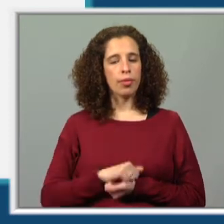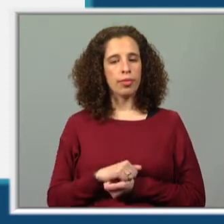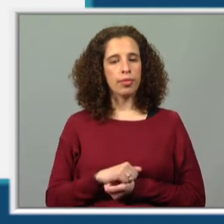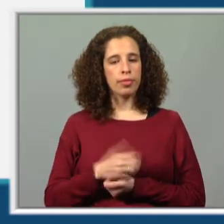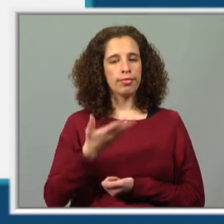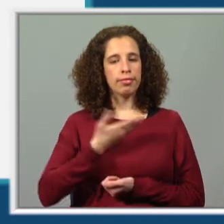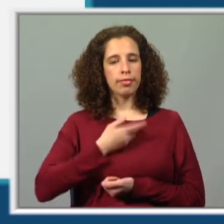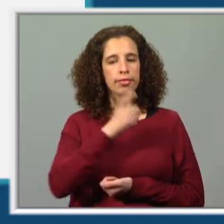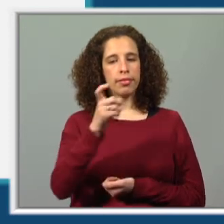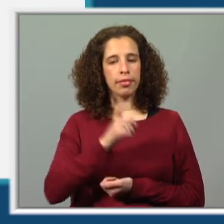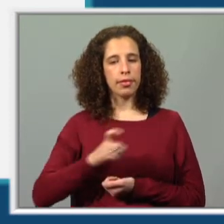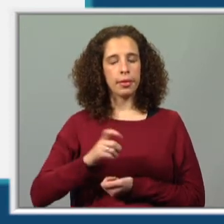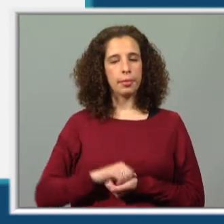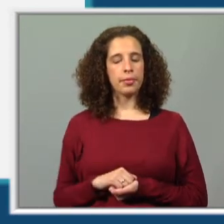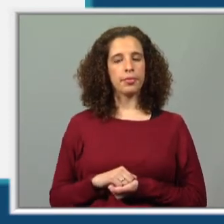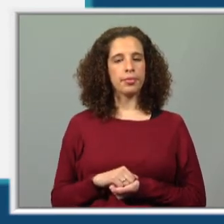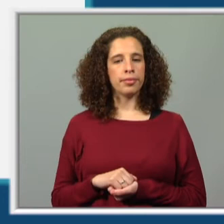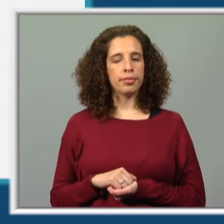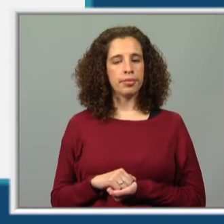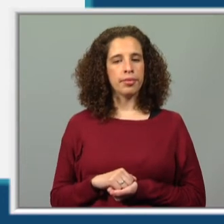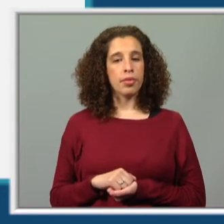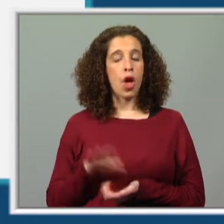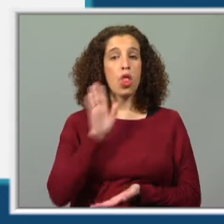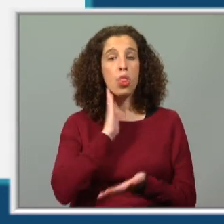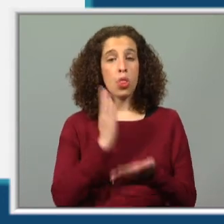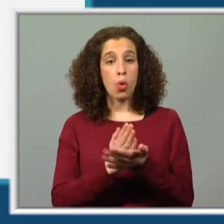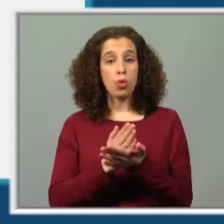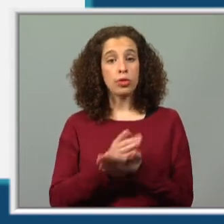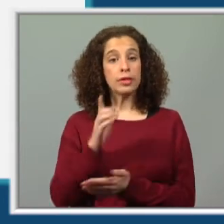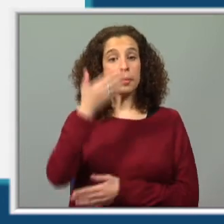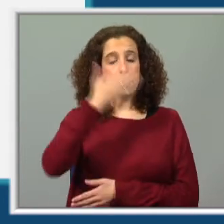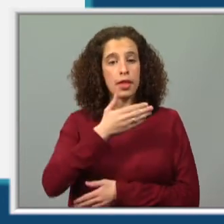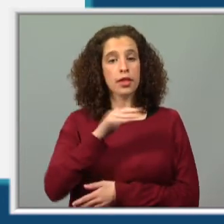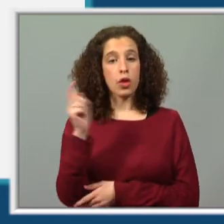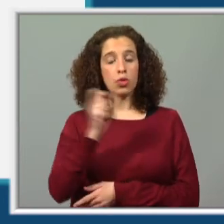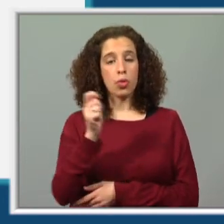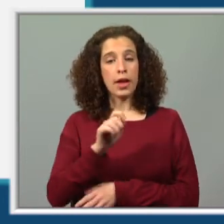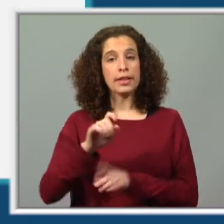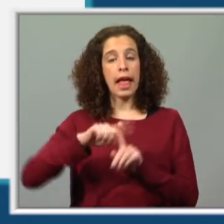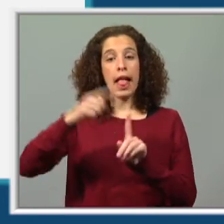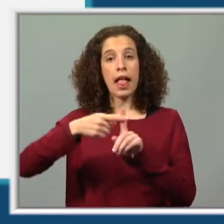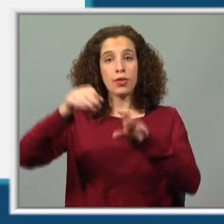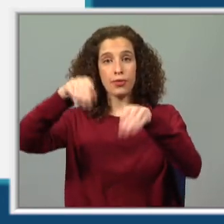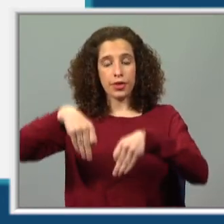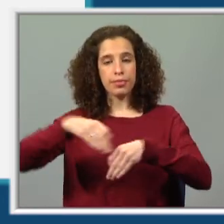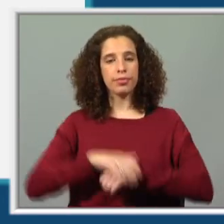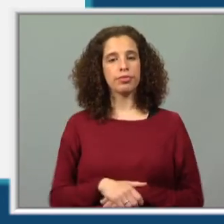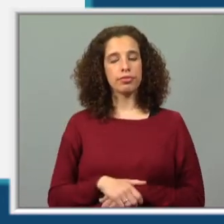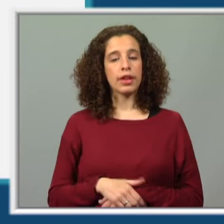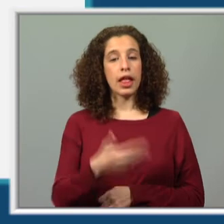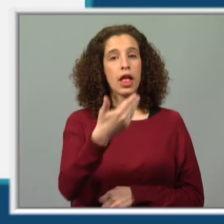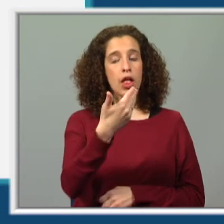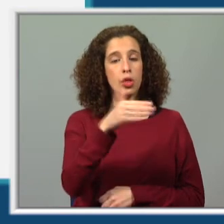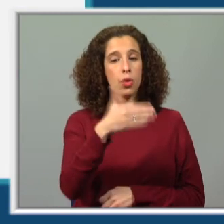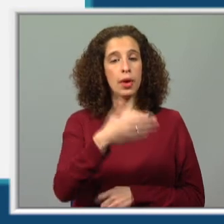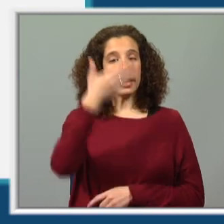e dezembro. No último dia do mês de dezembro, termina o ano e no primeiro